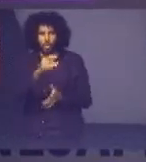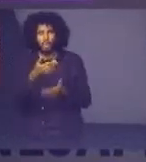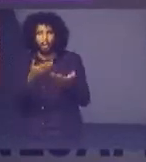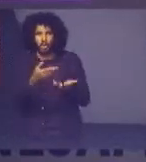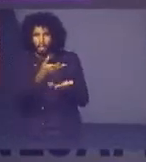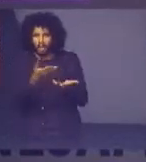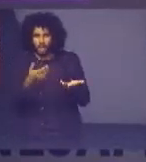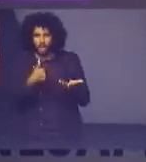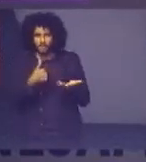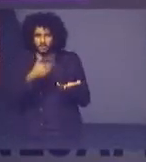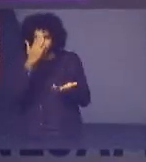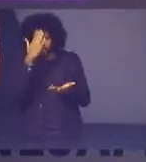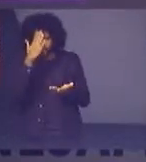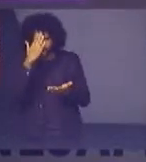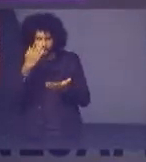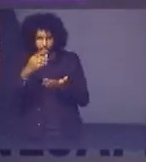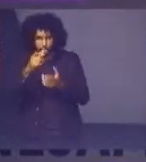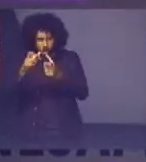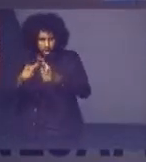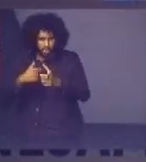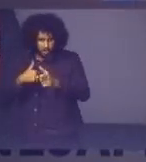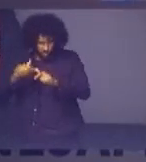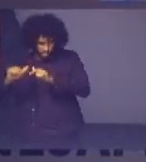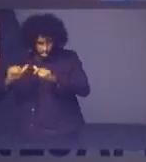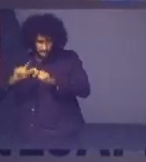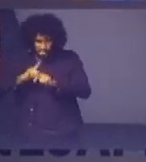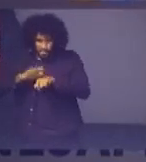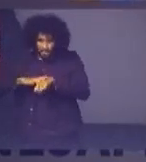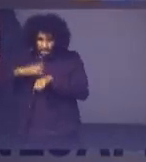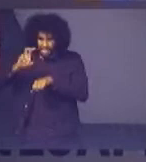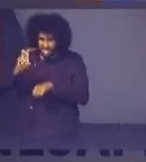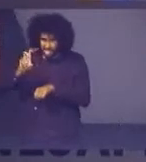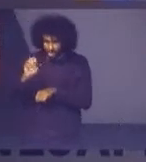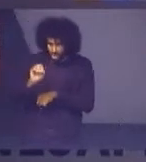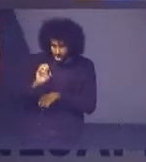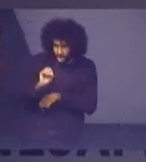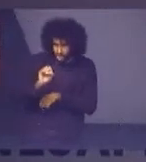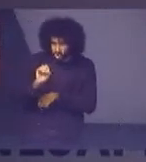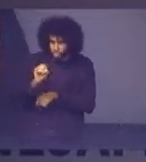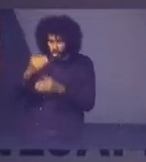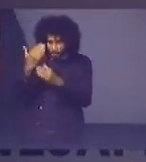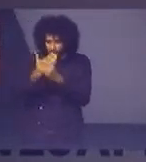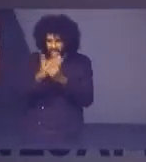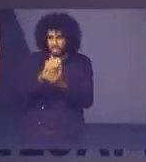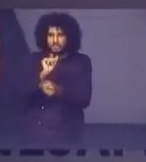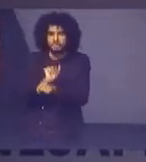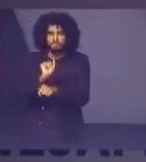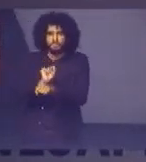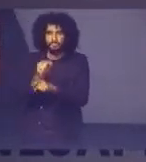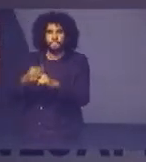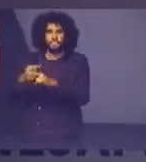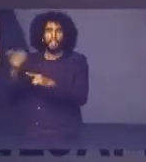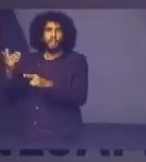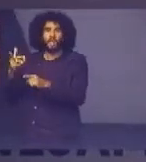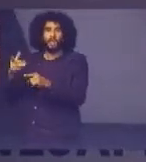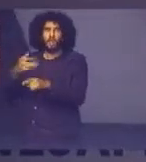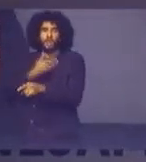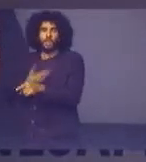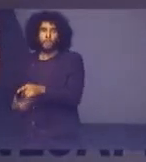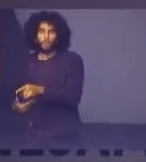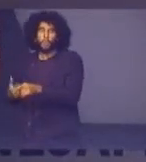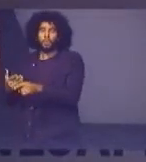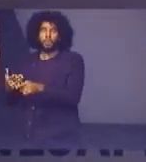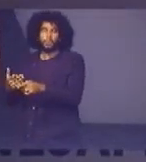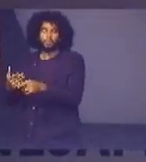quarta vara da família na qual eu trabalhava, mais de 500 processos paralisados, por serem oriundos da defensoria pública e